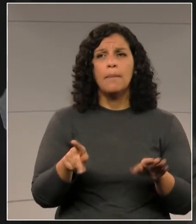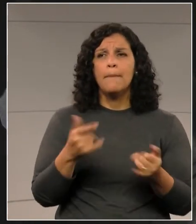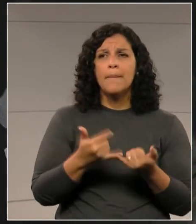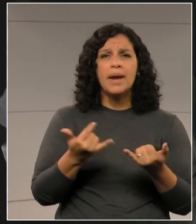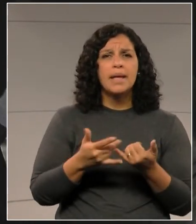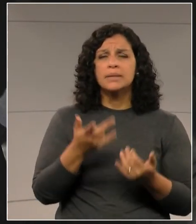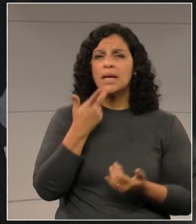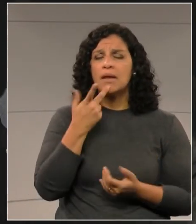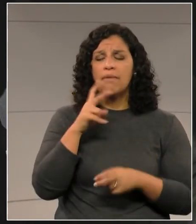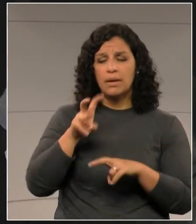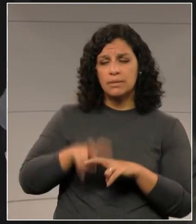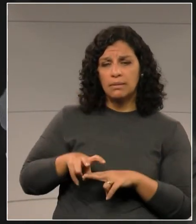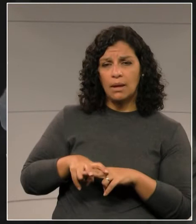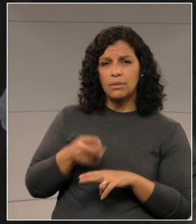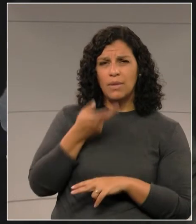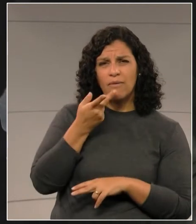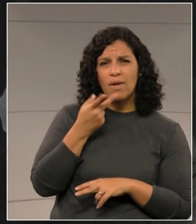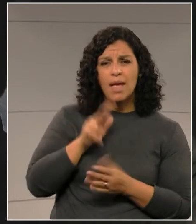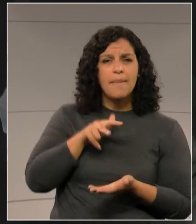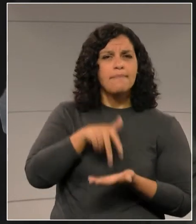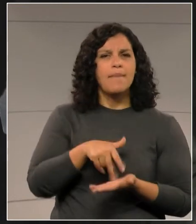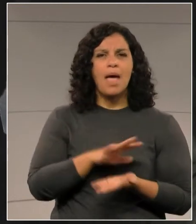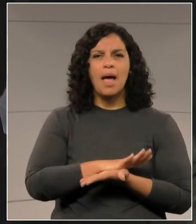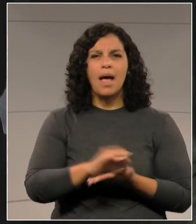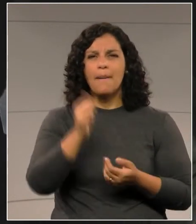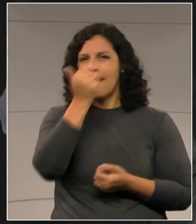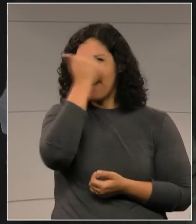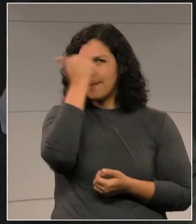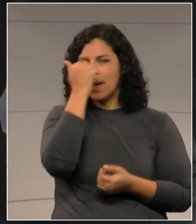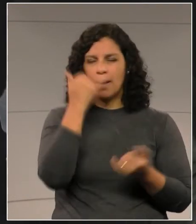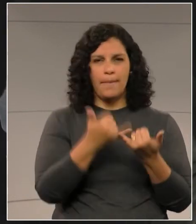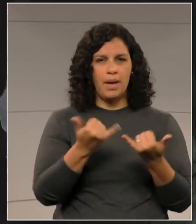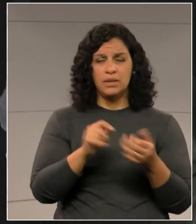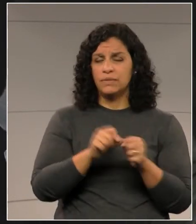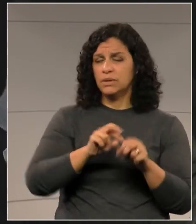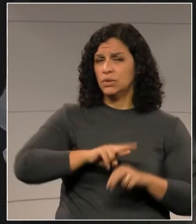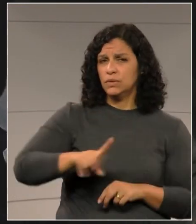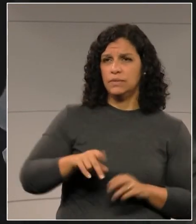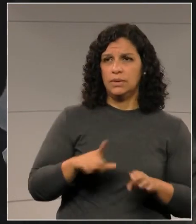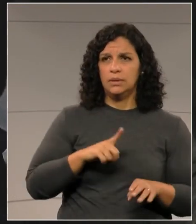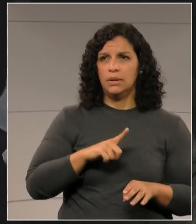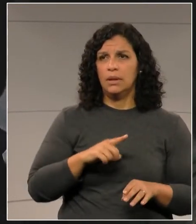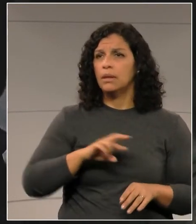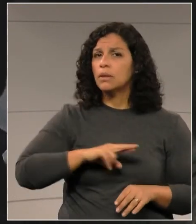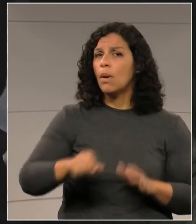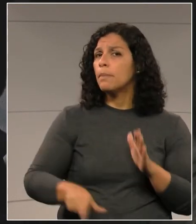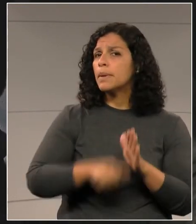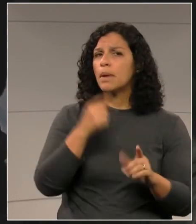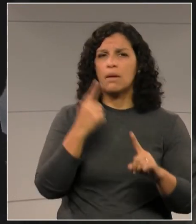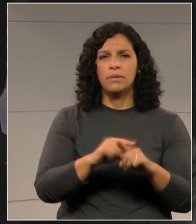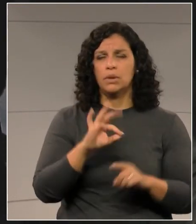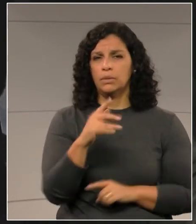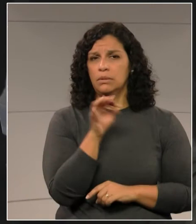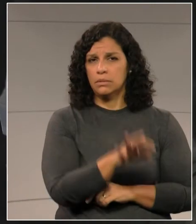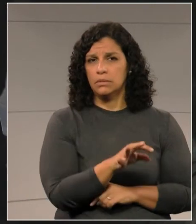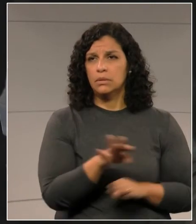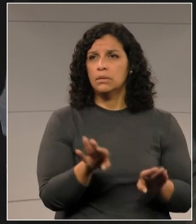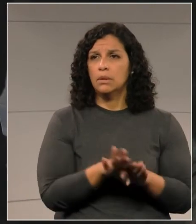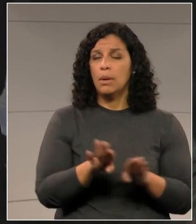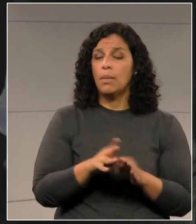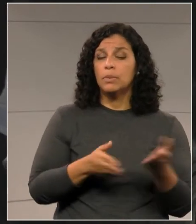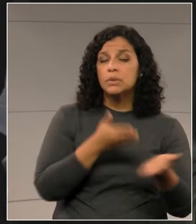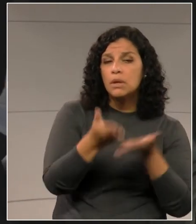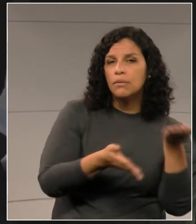em pé o que ele fala sentado. Promete uma coisa e acaba cumprindo outra. Não é a primeira vez que isso acontece, tanto no campo com os